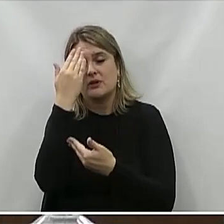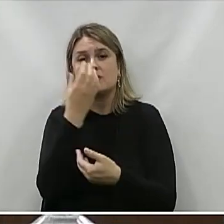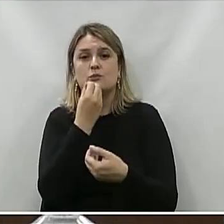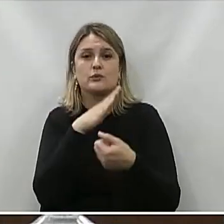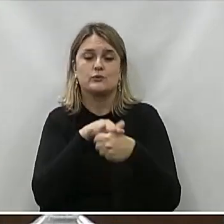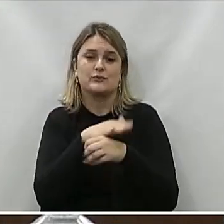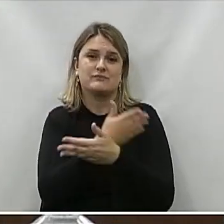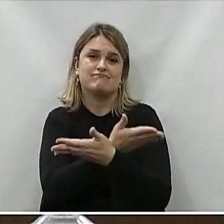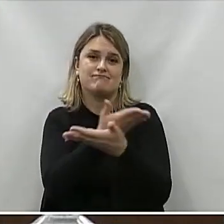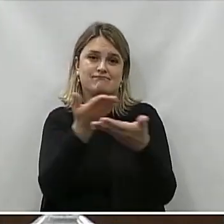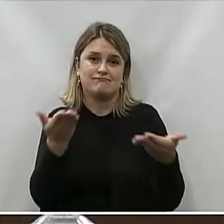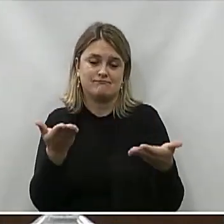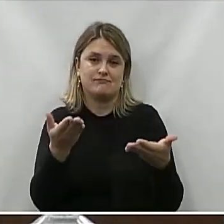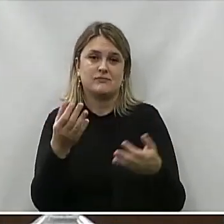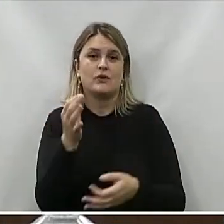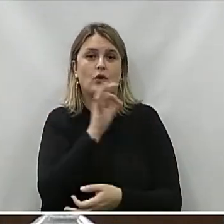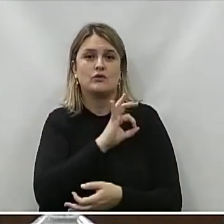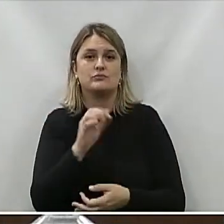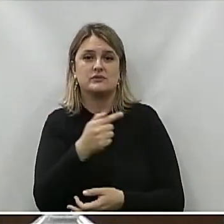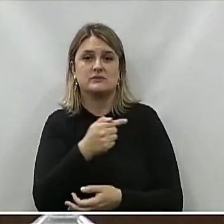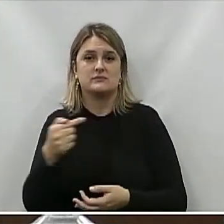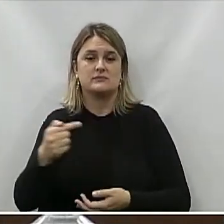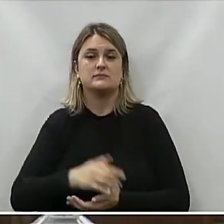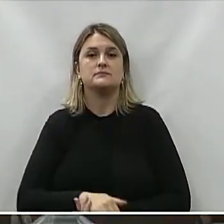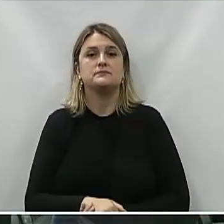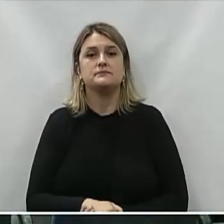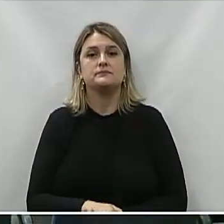Muito obrigada A todos E uma ótima semana